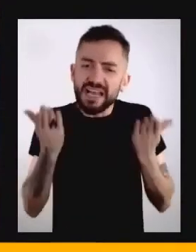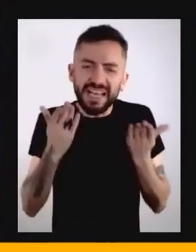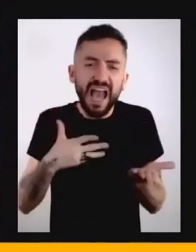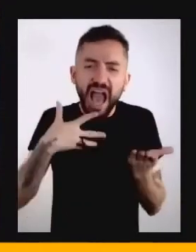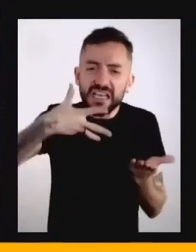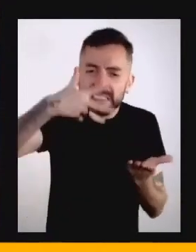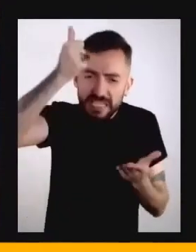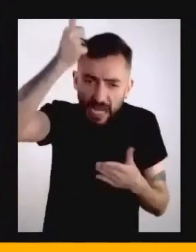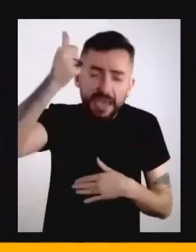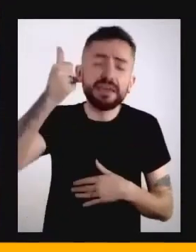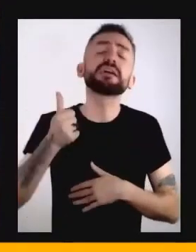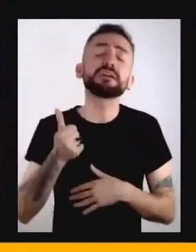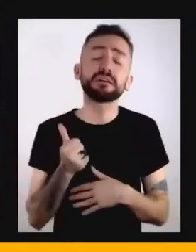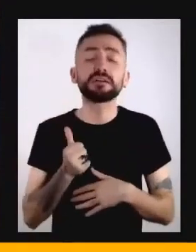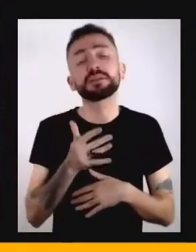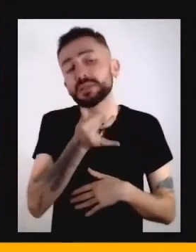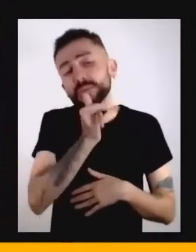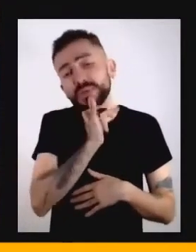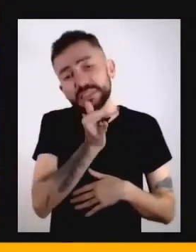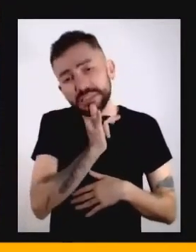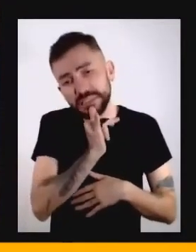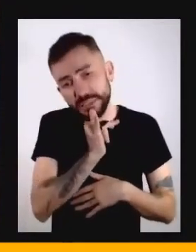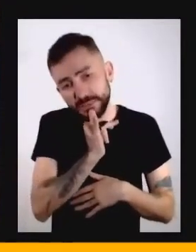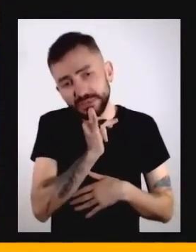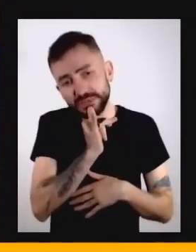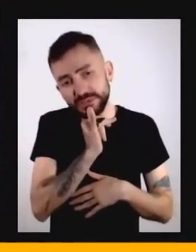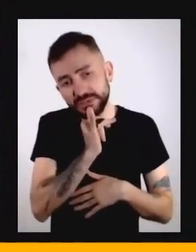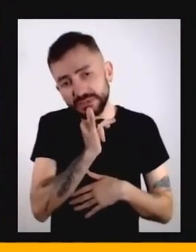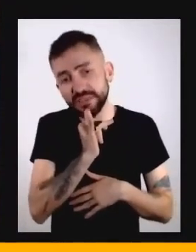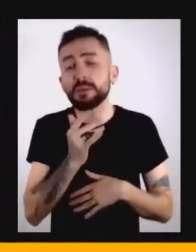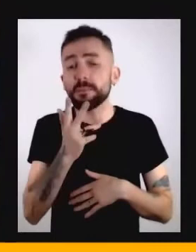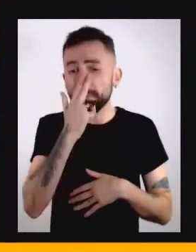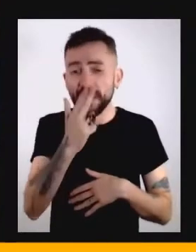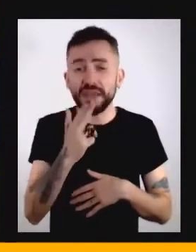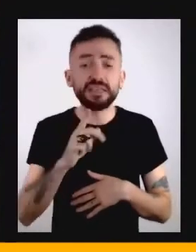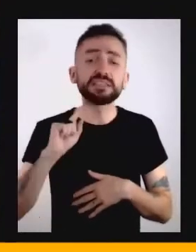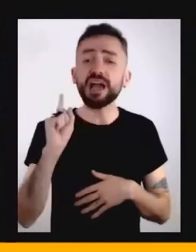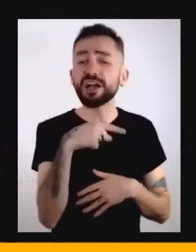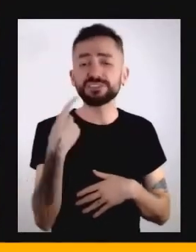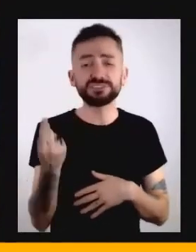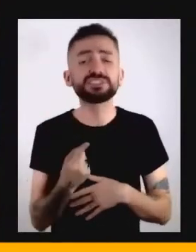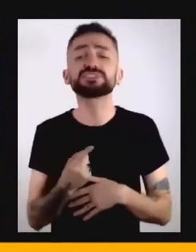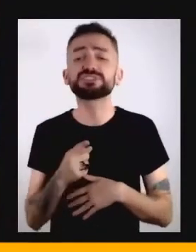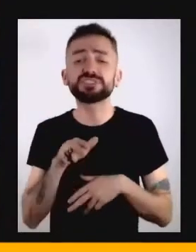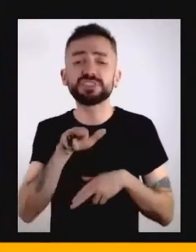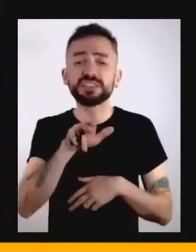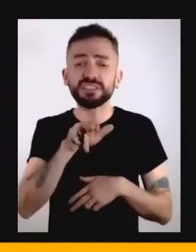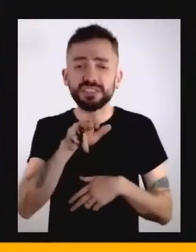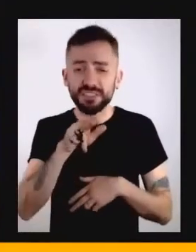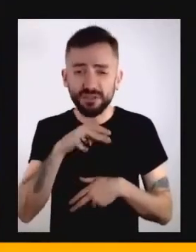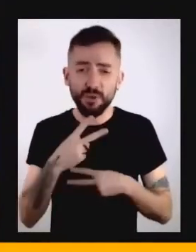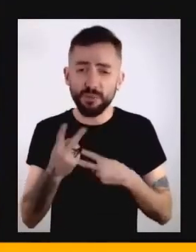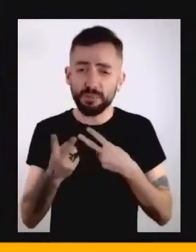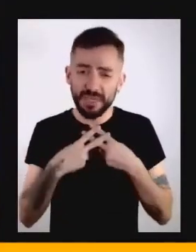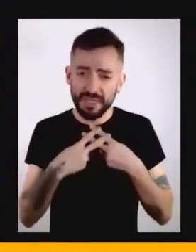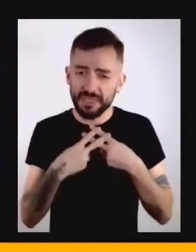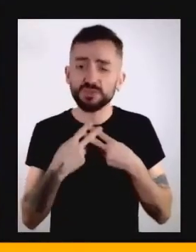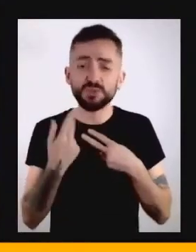gente se vê quase que preso numa cobra que morde o próprio rabo